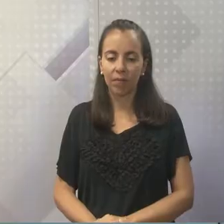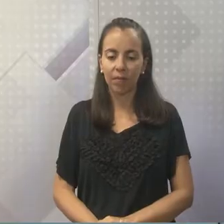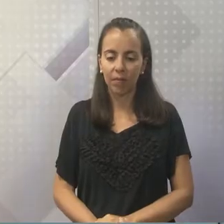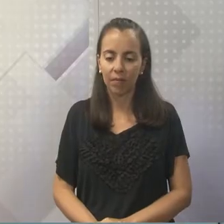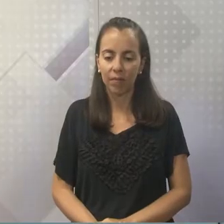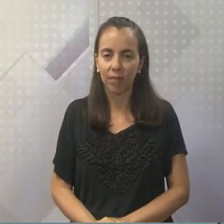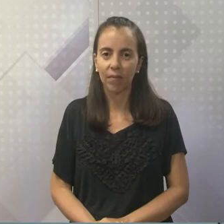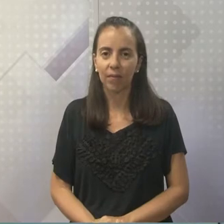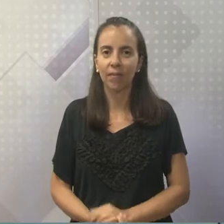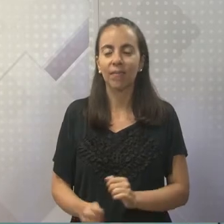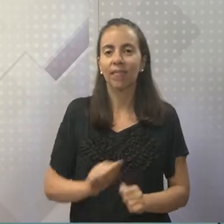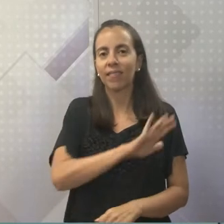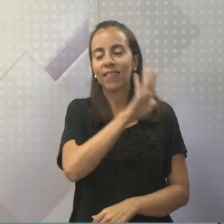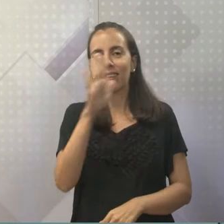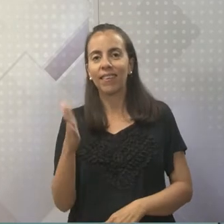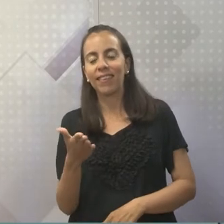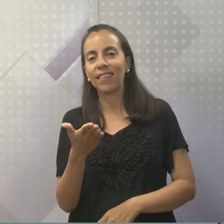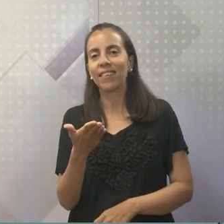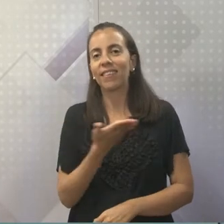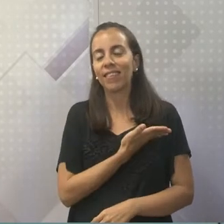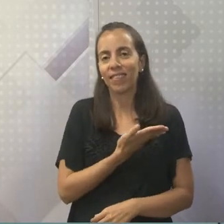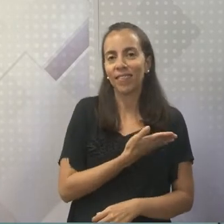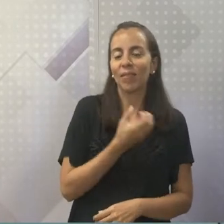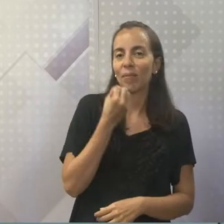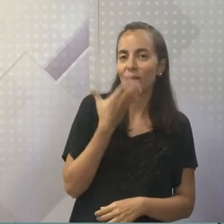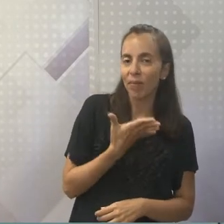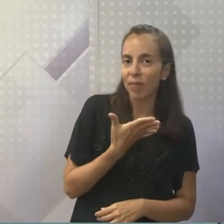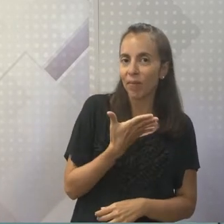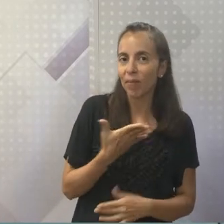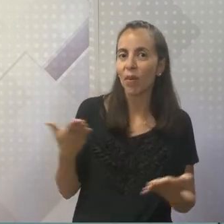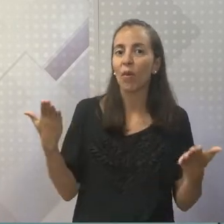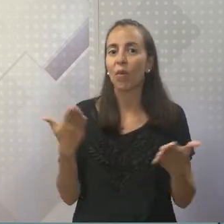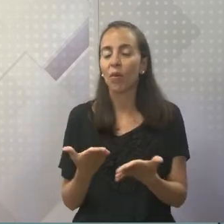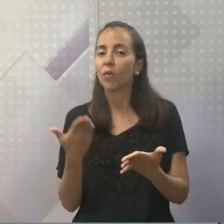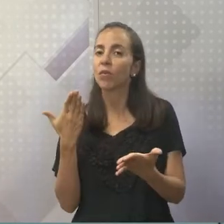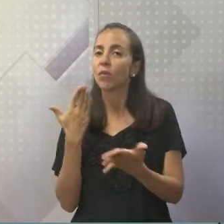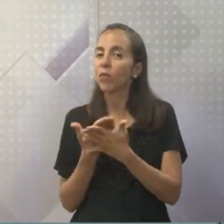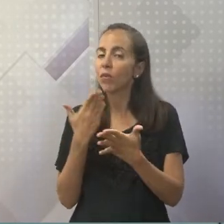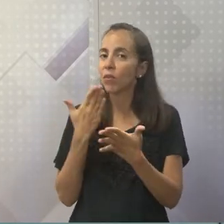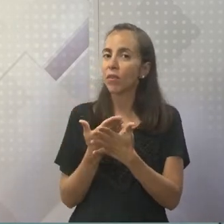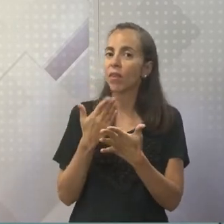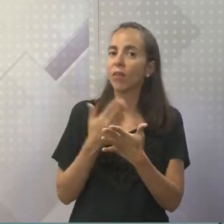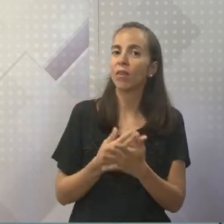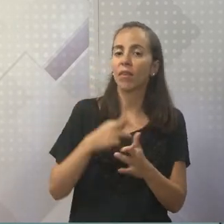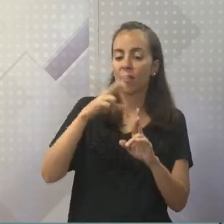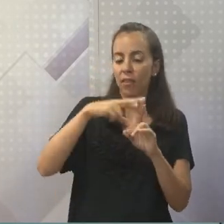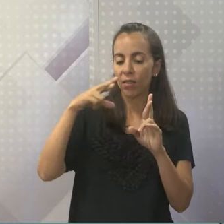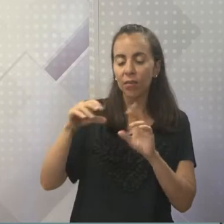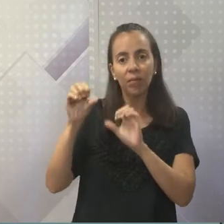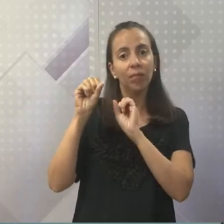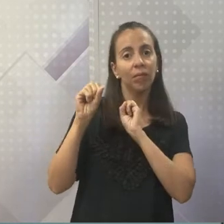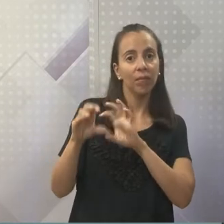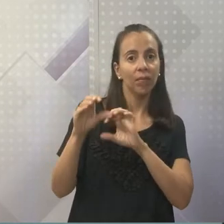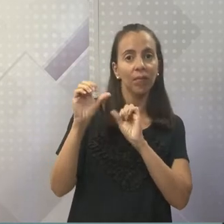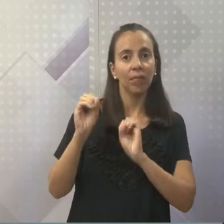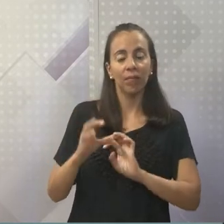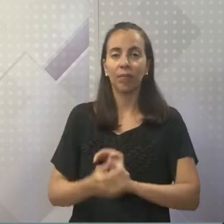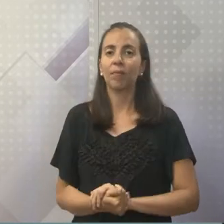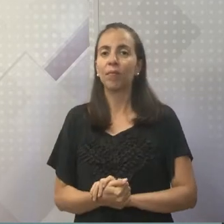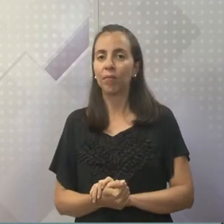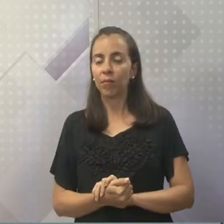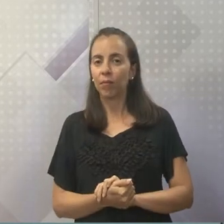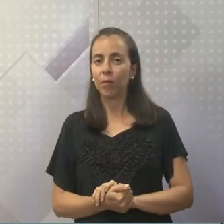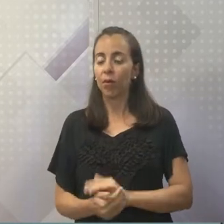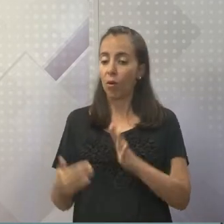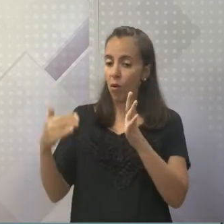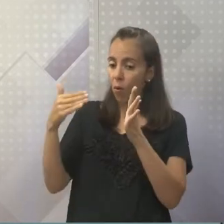Olá alunos, tudo bem? Hoje é dia da nossa aula de ensino religioso, para constar a